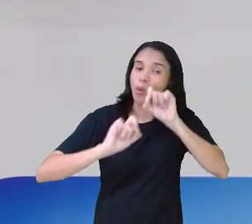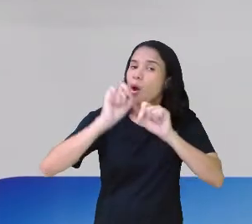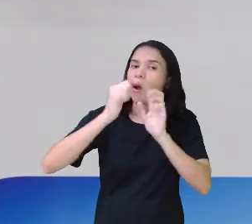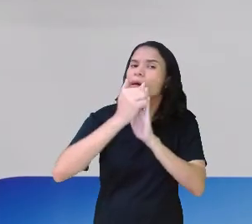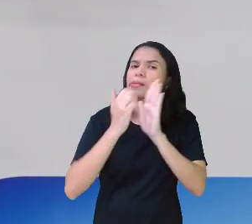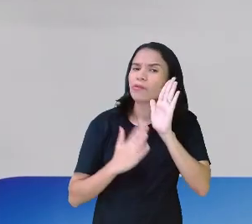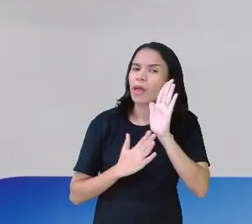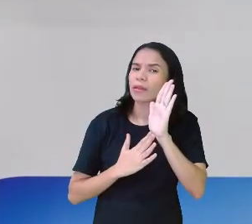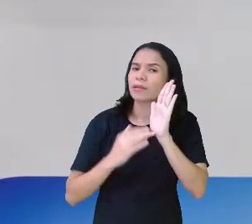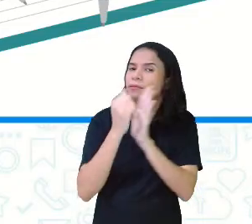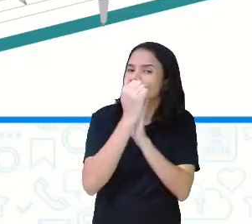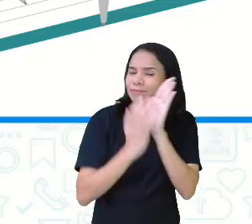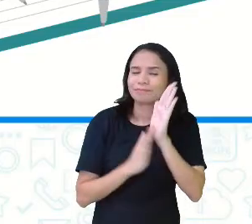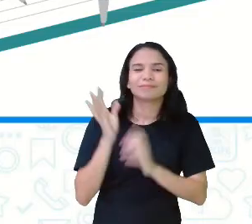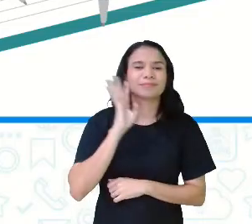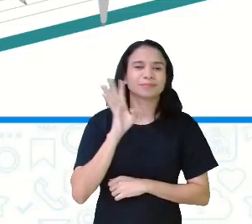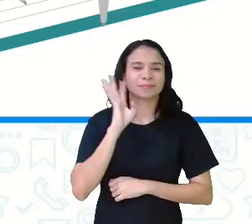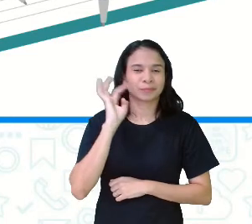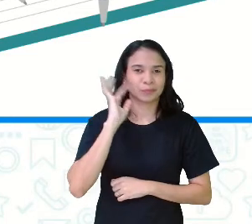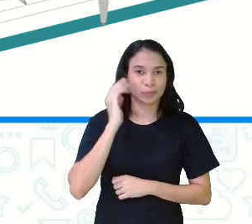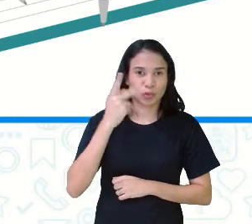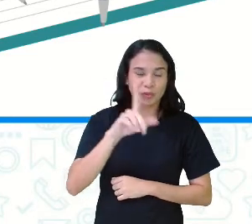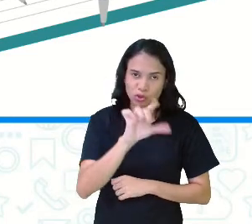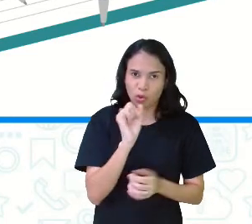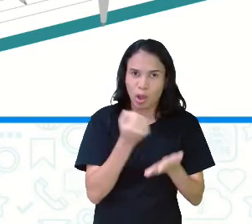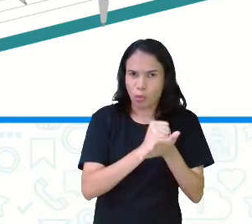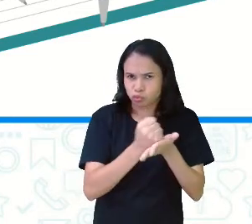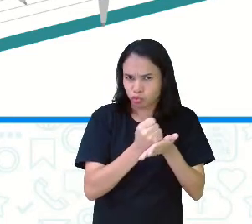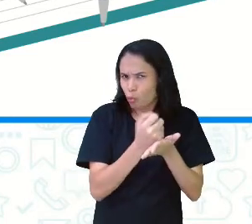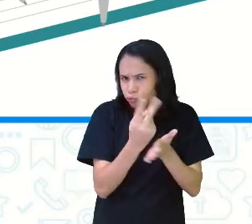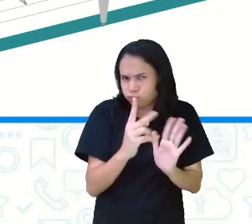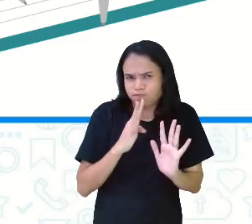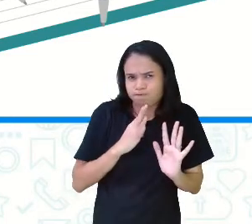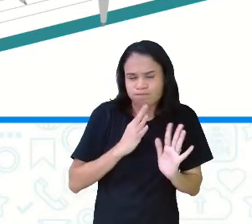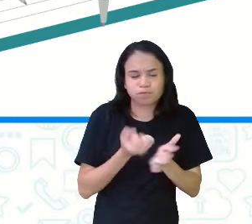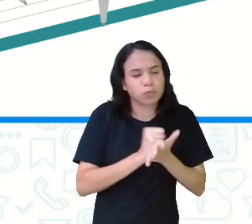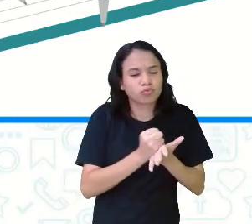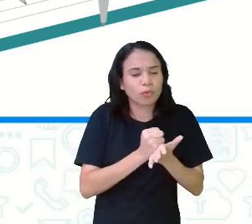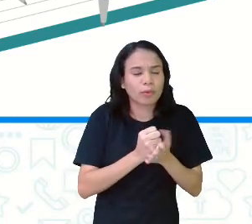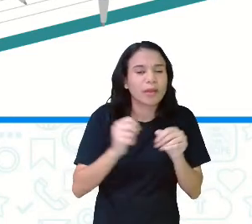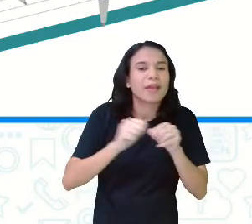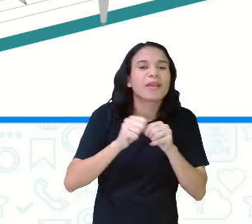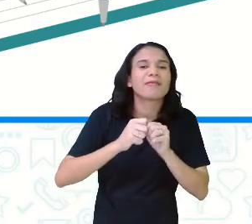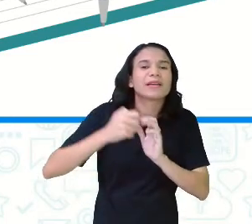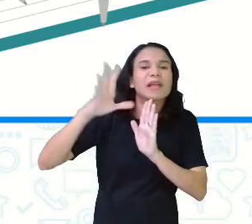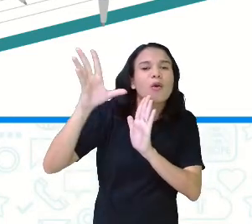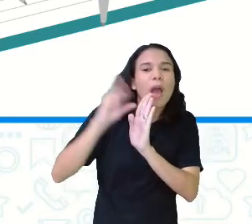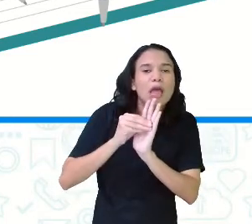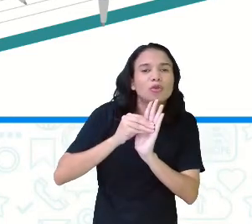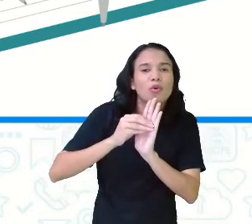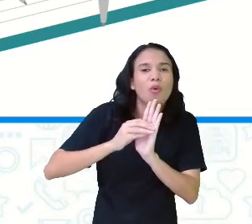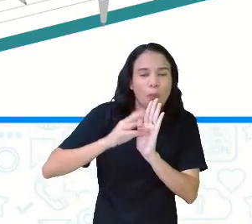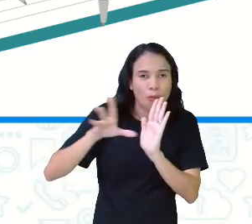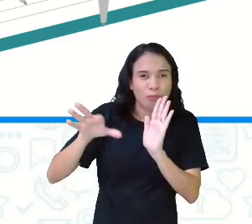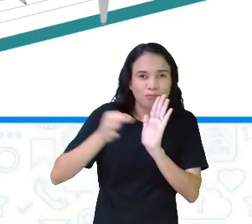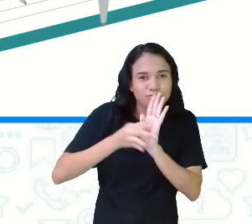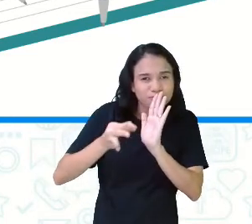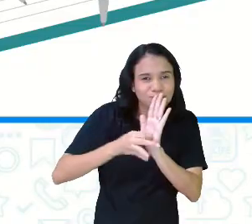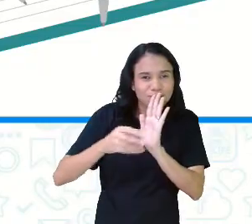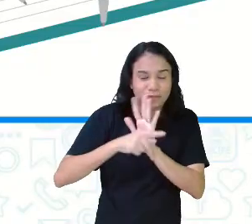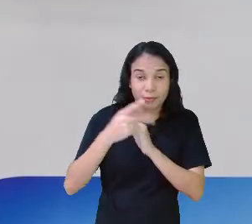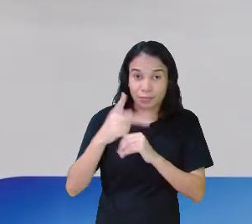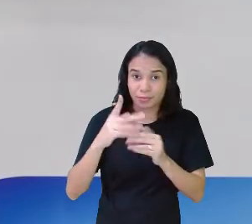essa? Mas é uma atividade legal de fazer. Você vai escolher um jogo que você conhece. E vai fazer uma resenha crítica no seu caderno.